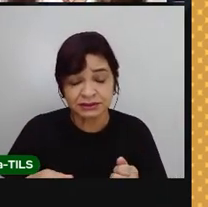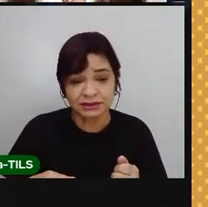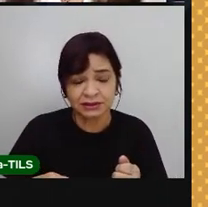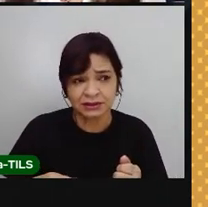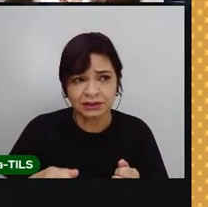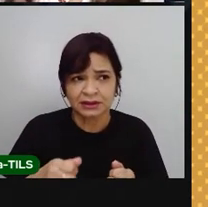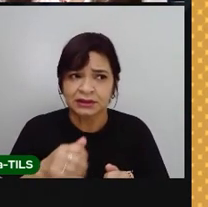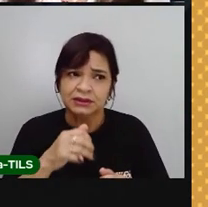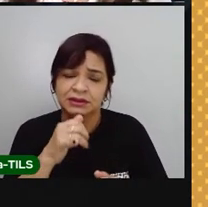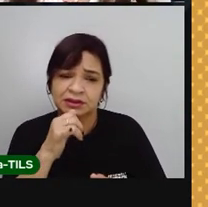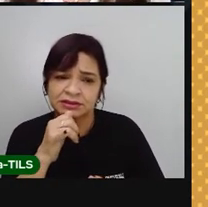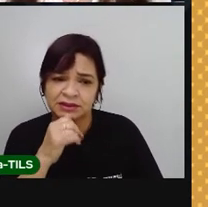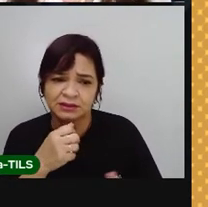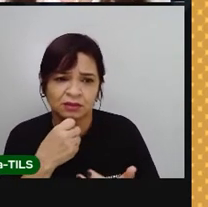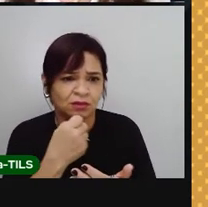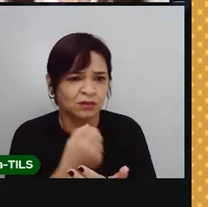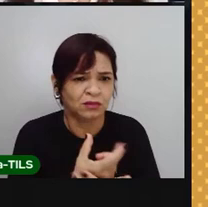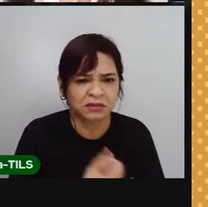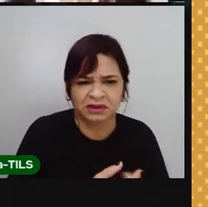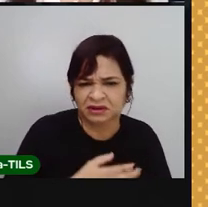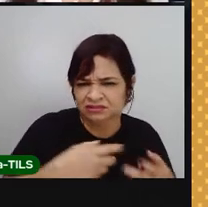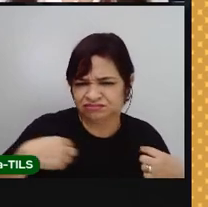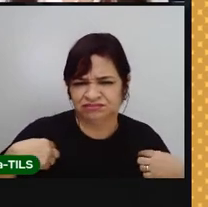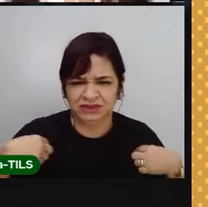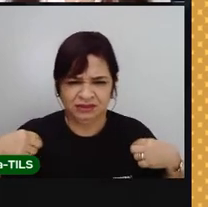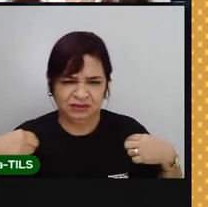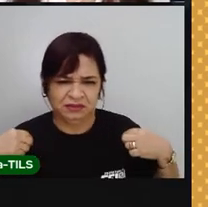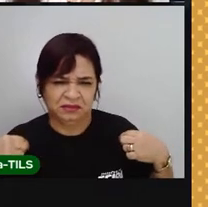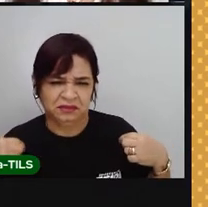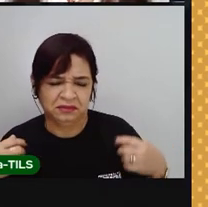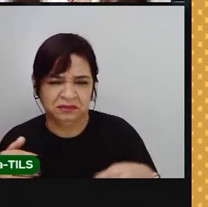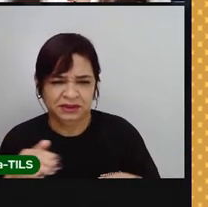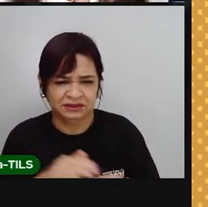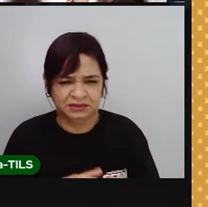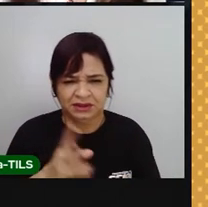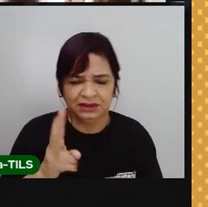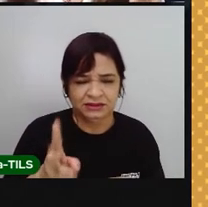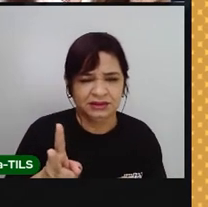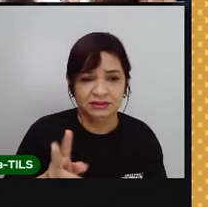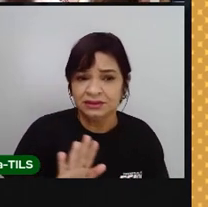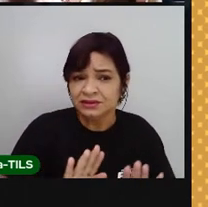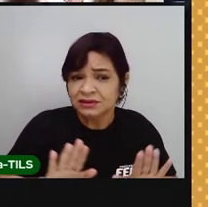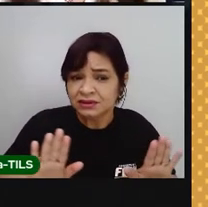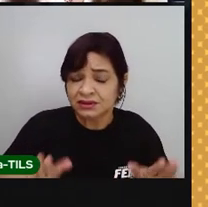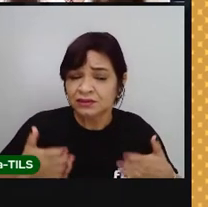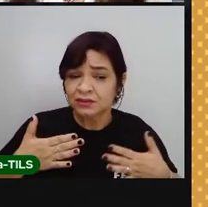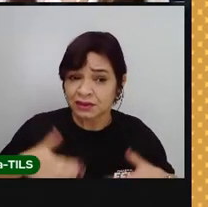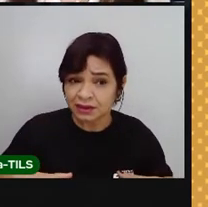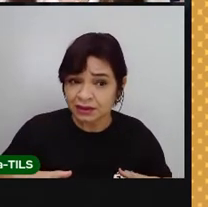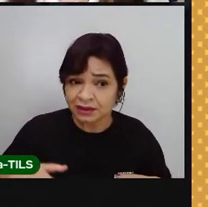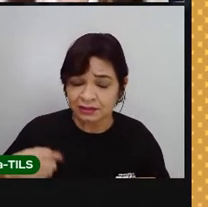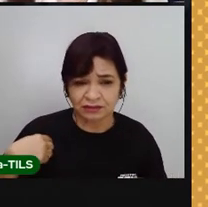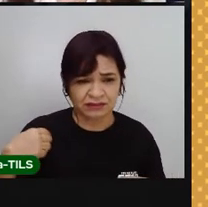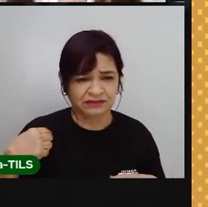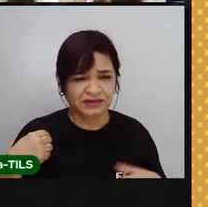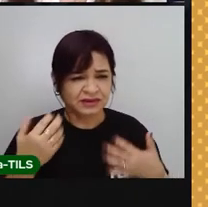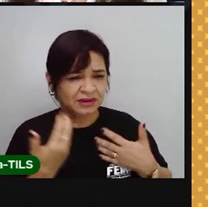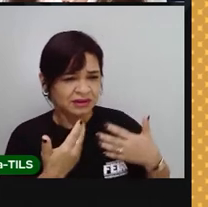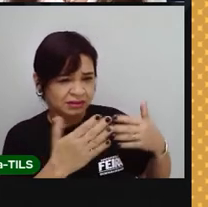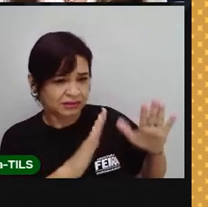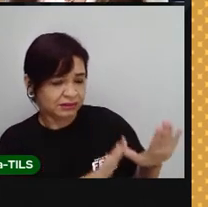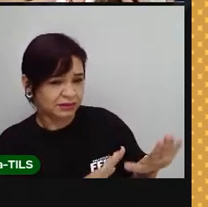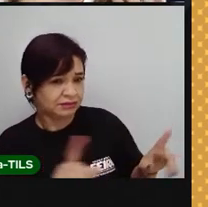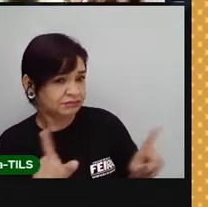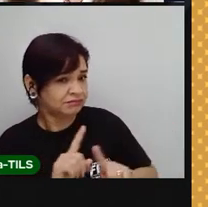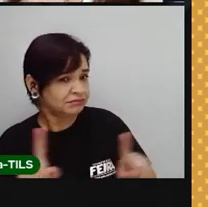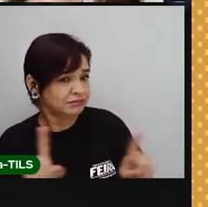comprando várias roupas sempre? Não. Tem necessidade de a gente usar uma roupa uma vez e não querer usar mais? Claro